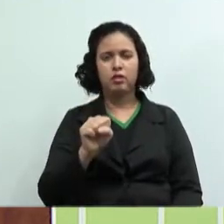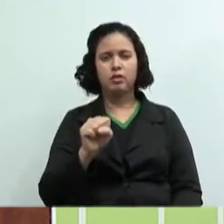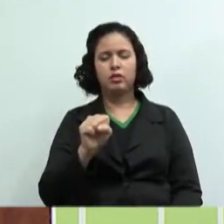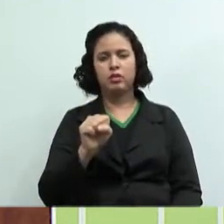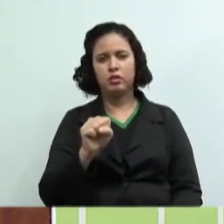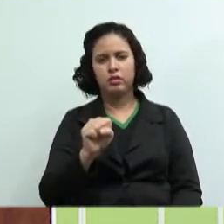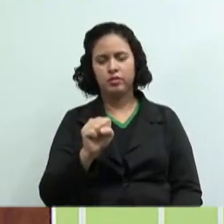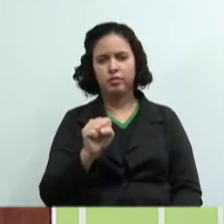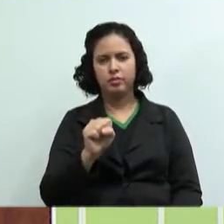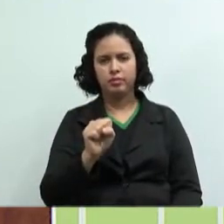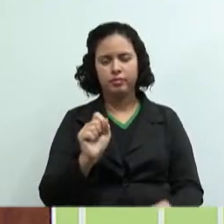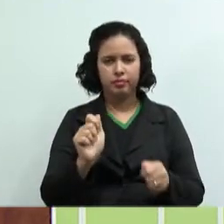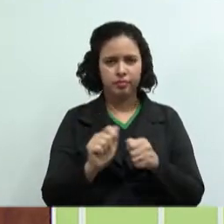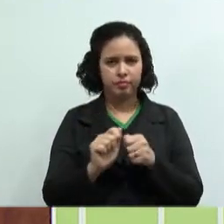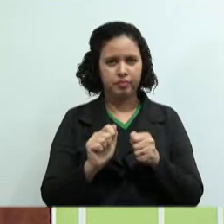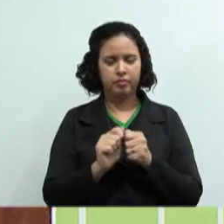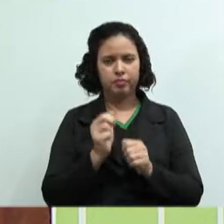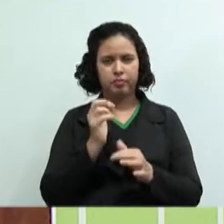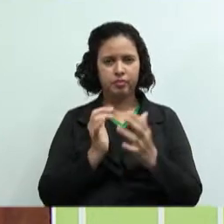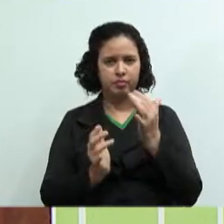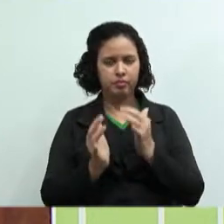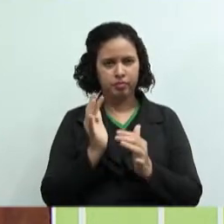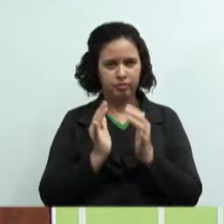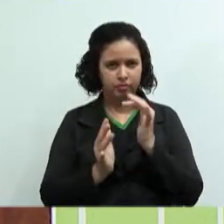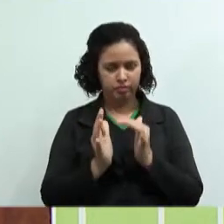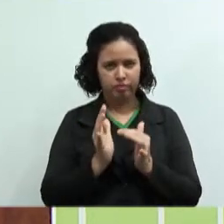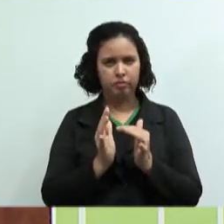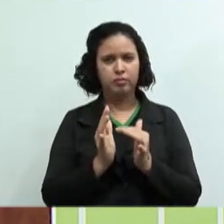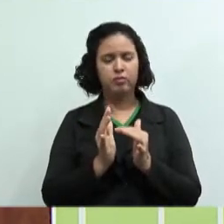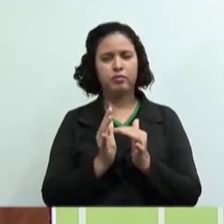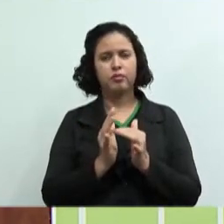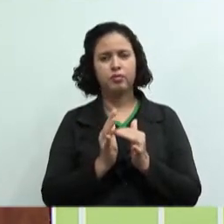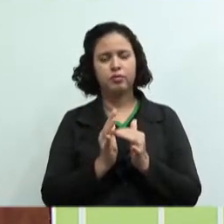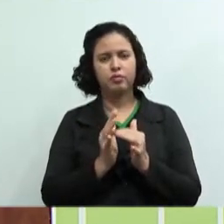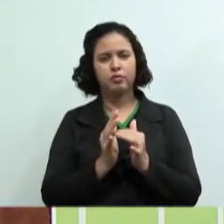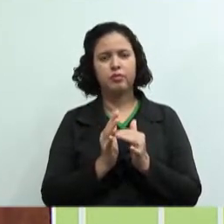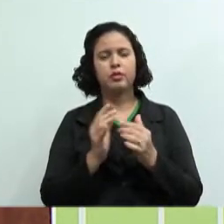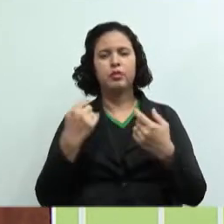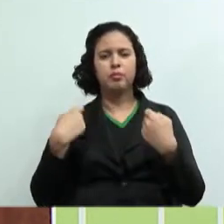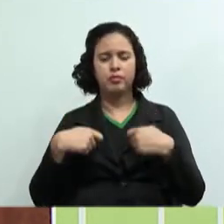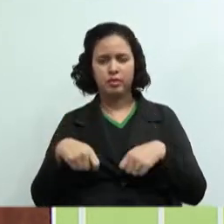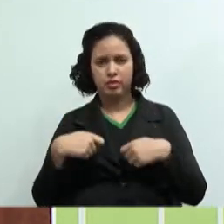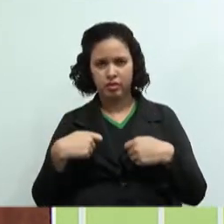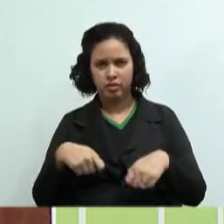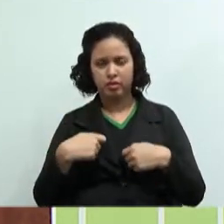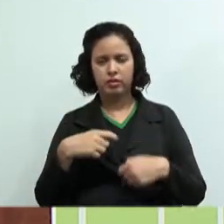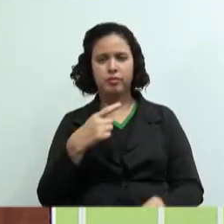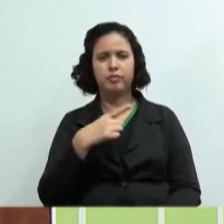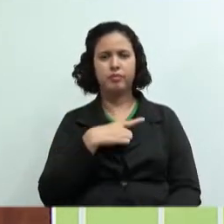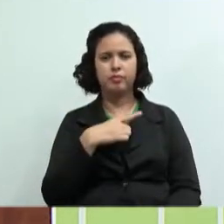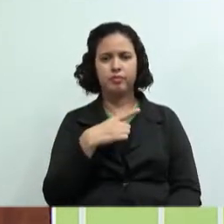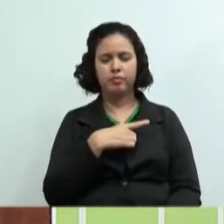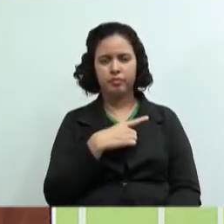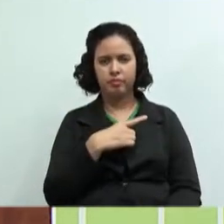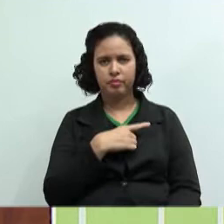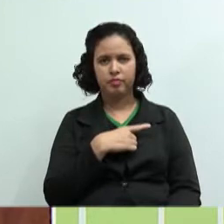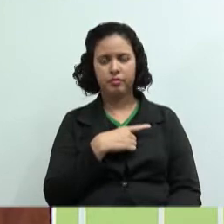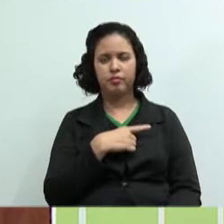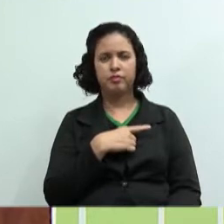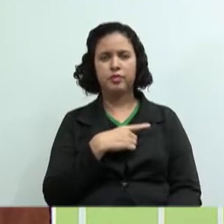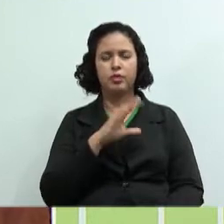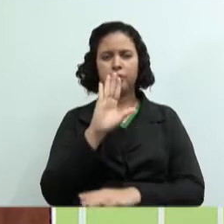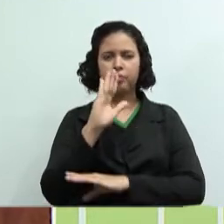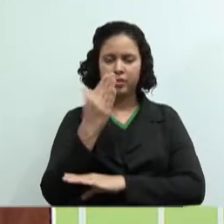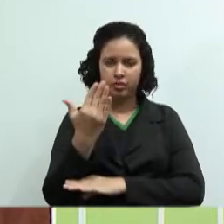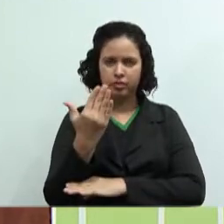forno a lenha. Mesmo se for a lenha, você precisa disponibilizar essa madeira para